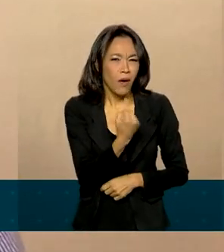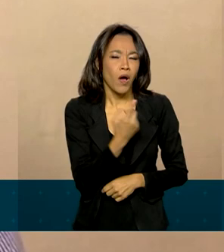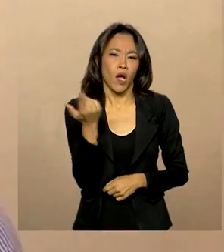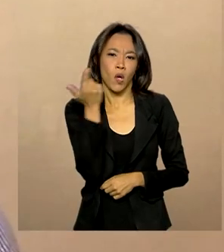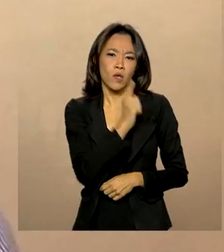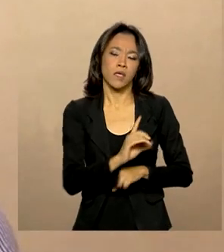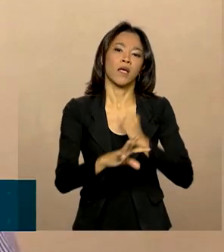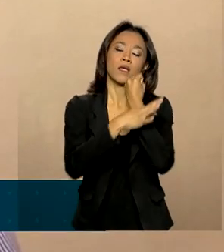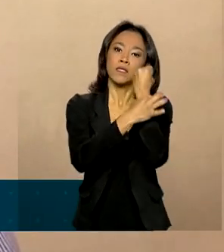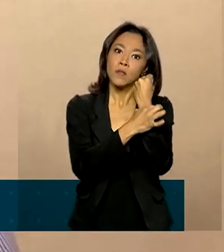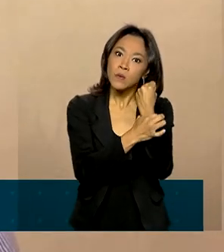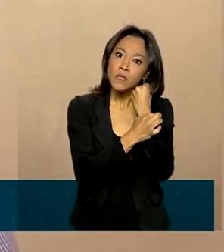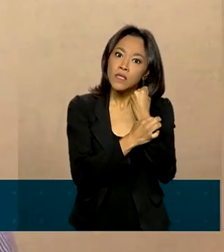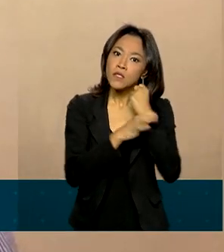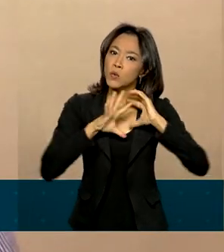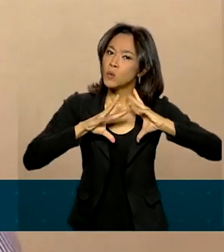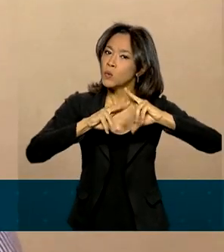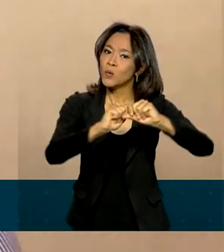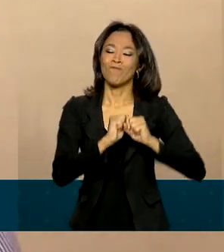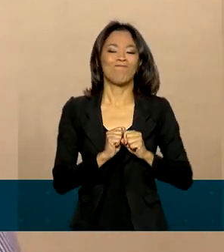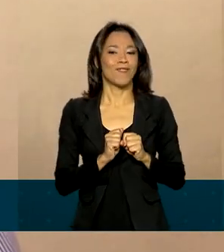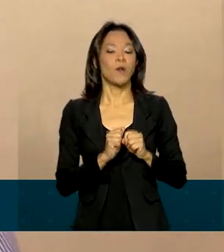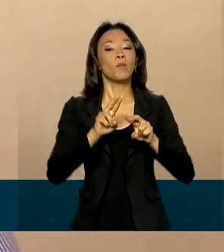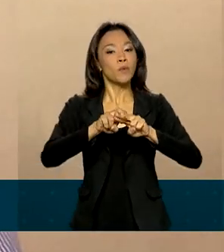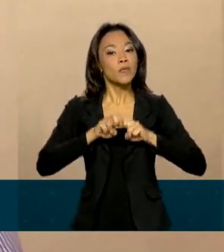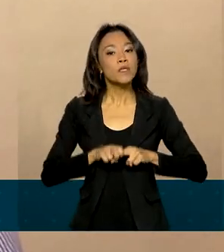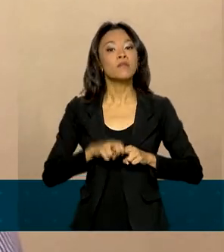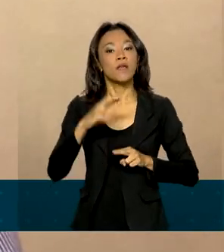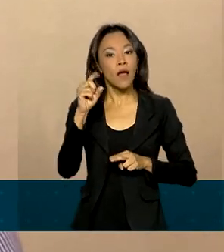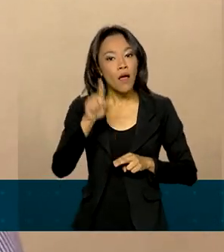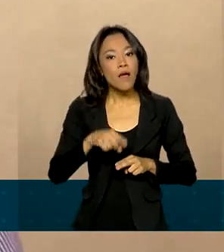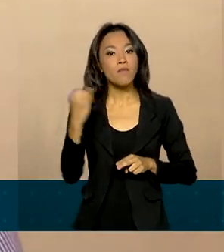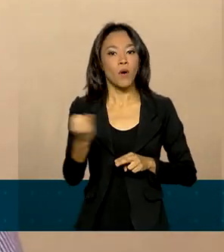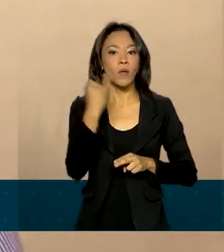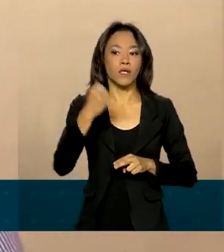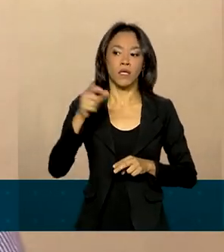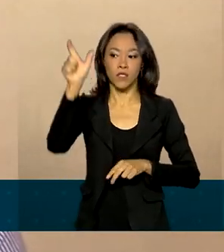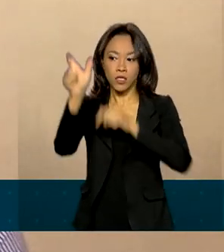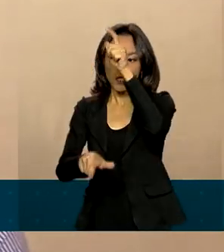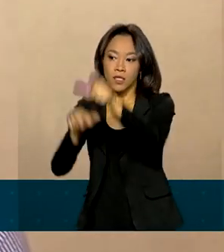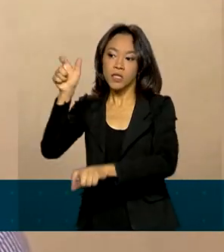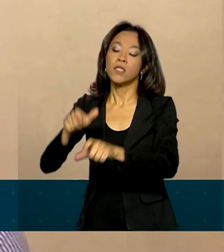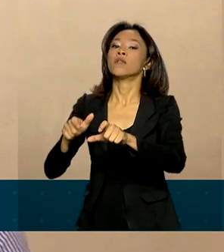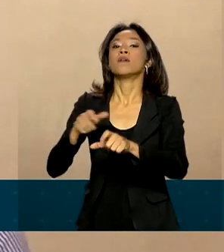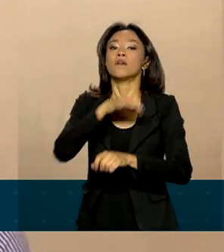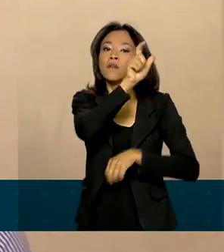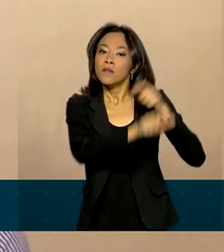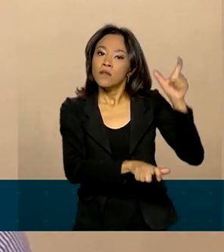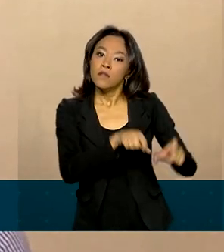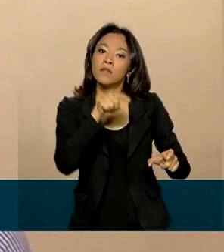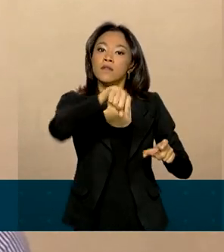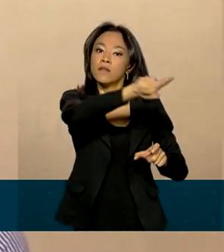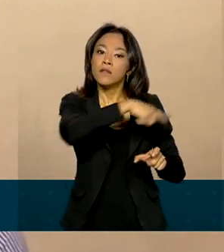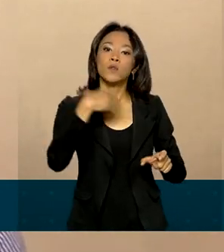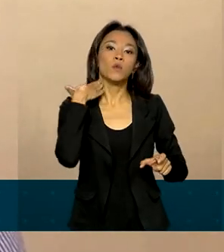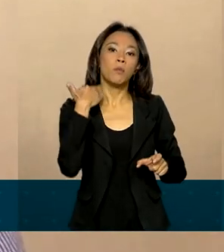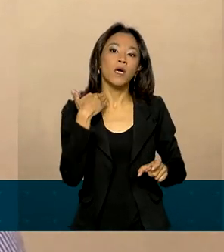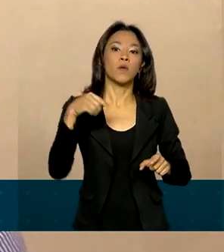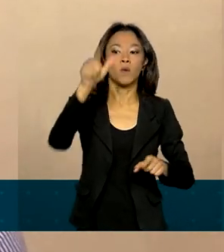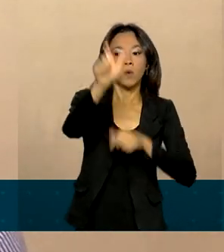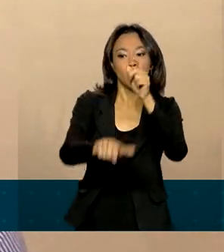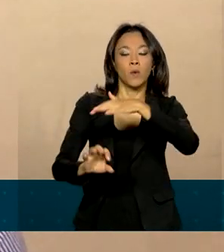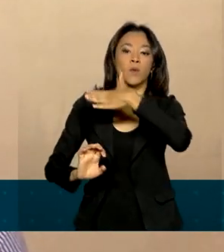toda a segurança ao usuário. Por isso é importante a atuação conjunta do Banco Central, instituições reguladoras,